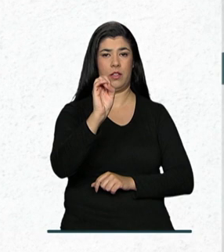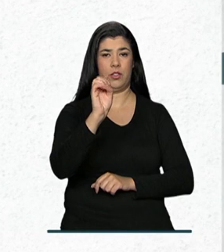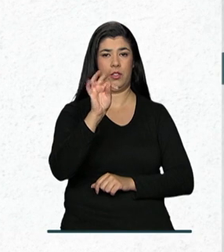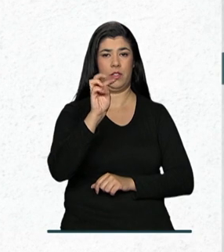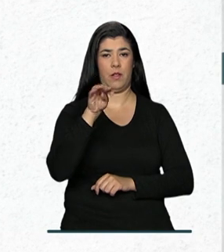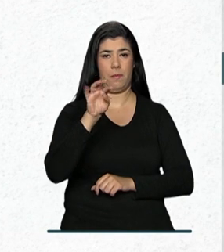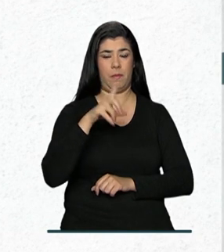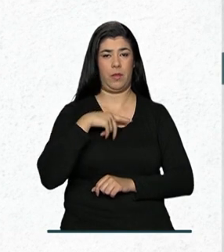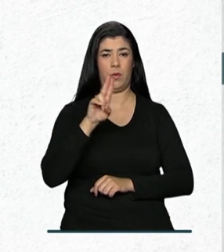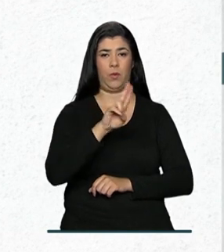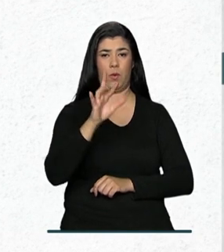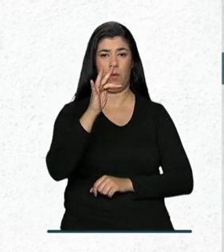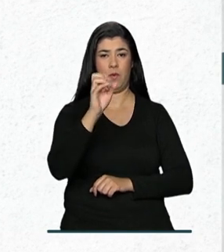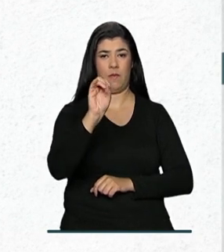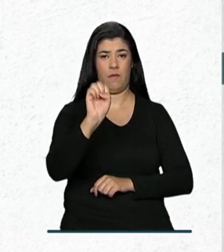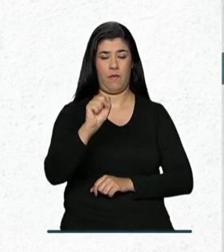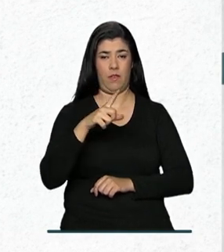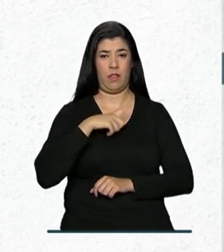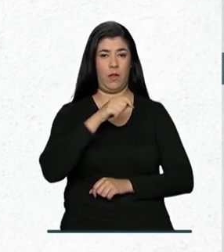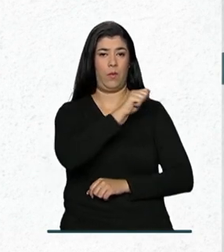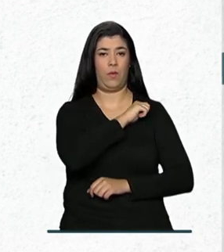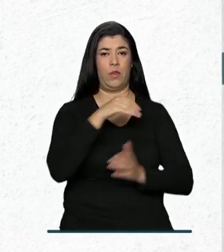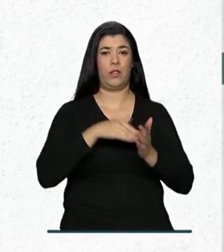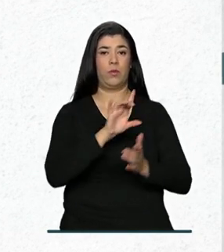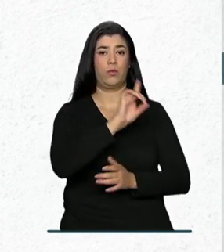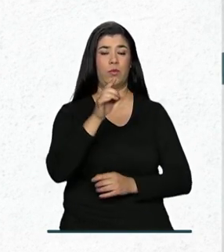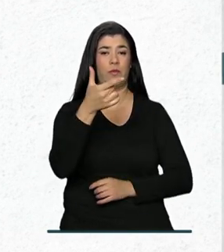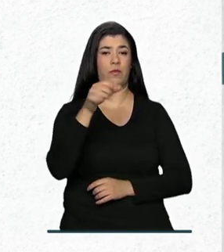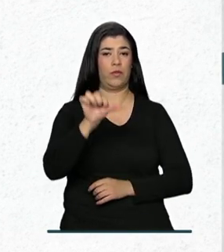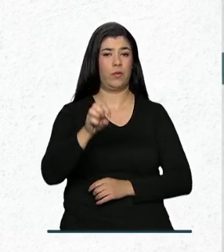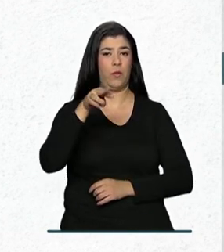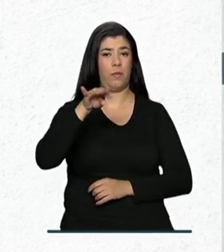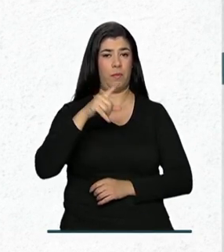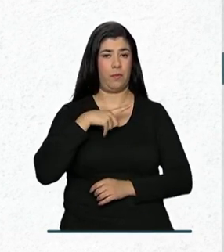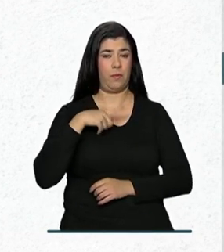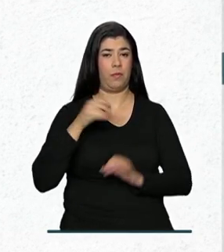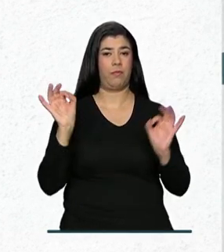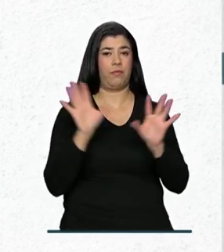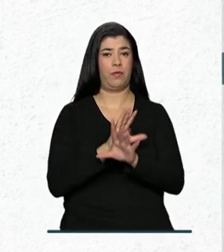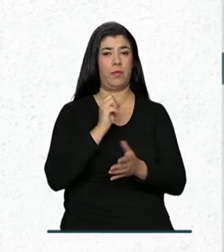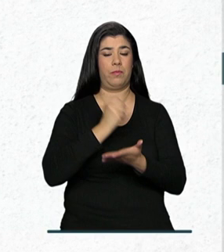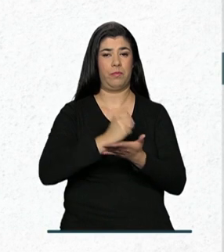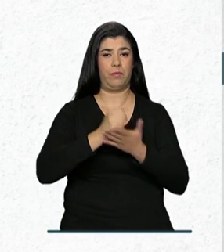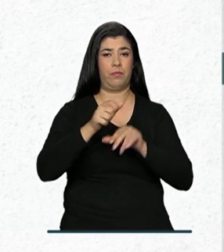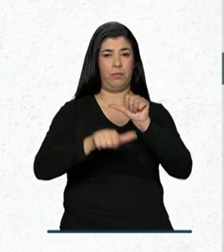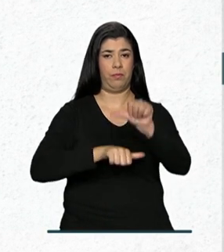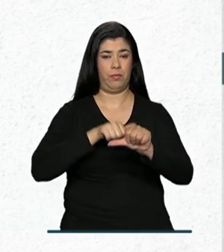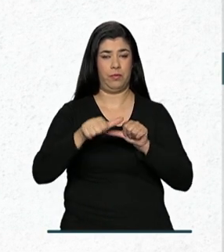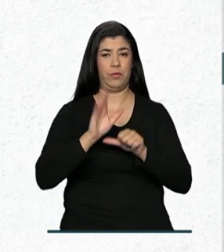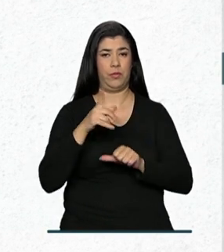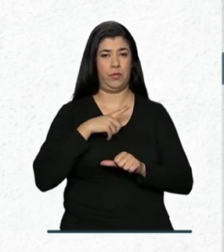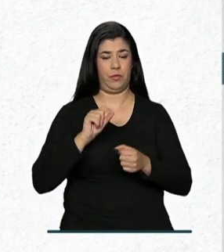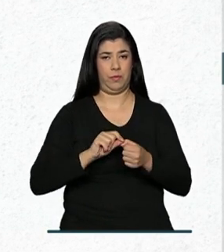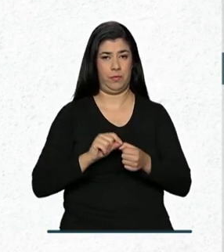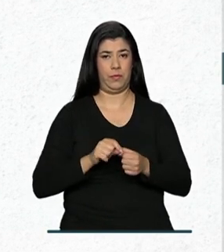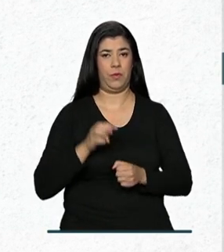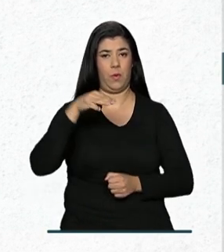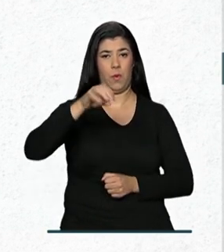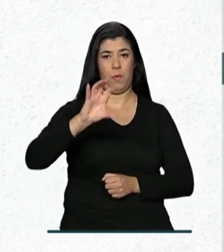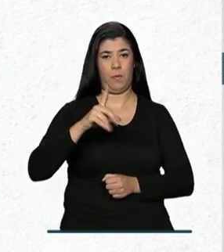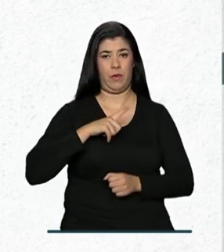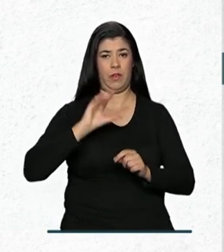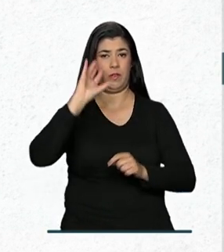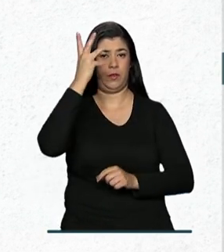Estudantil, o FIES. Os estudantes terão até 29 de maio para concluir o processo de renovação dos contratos. O MEC